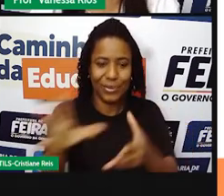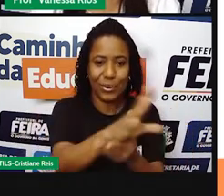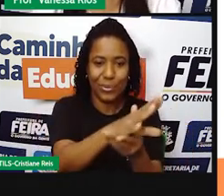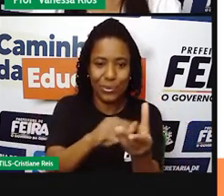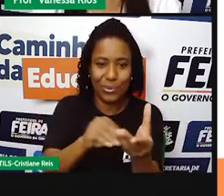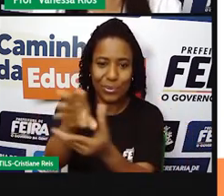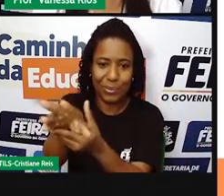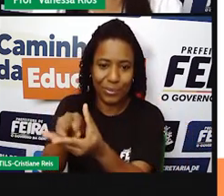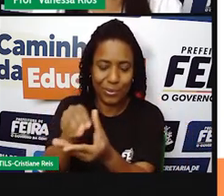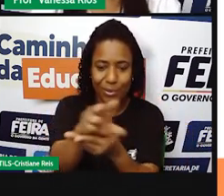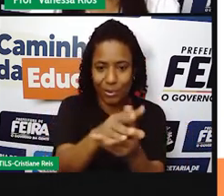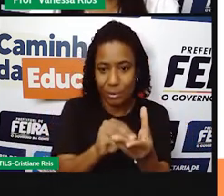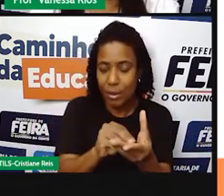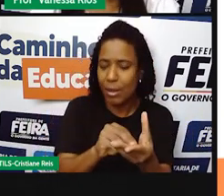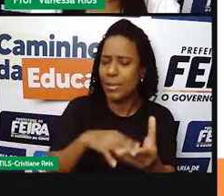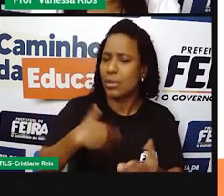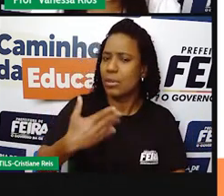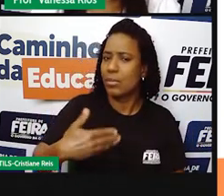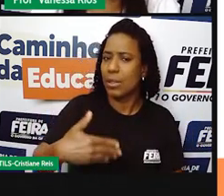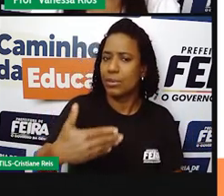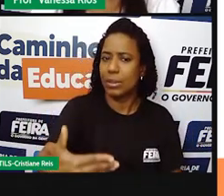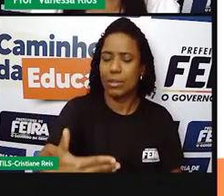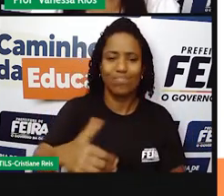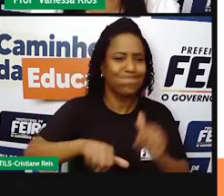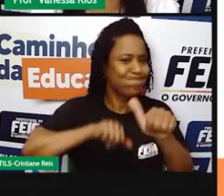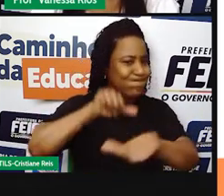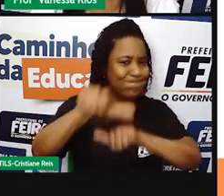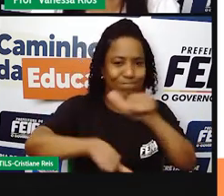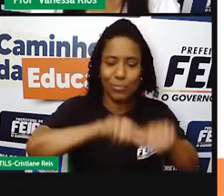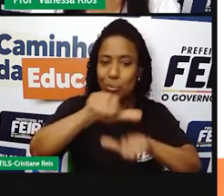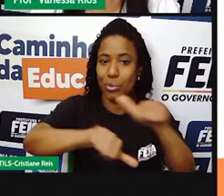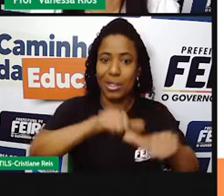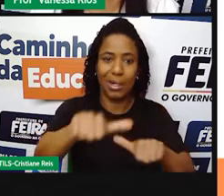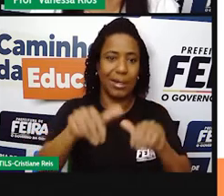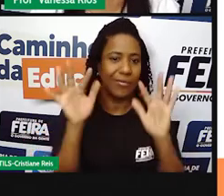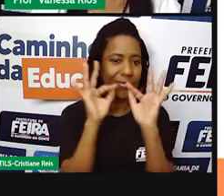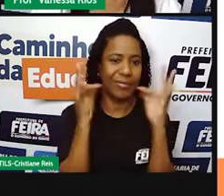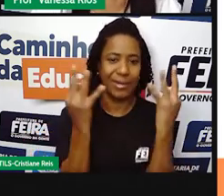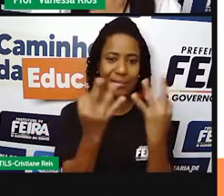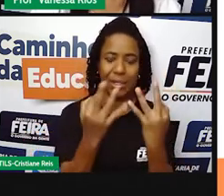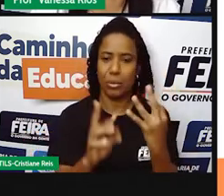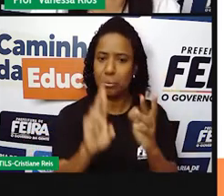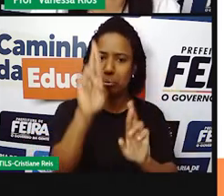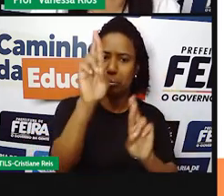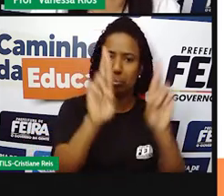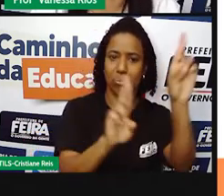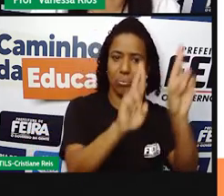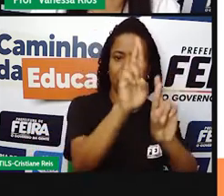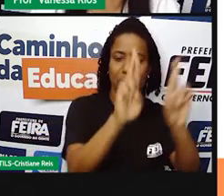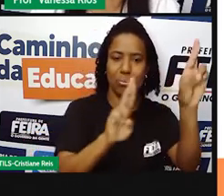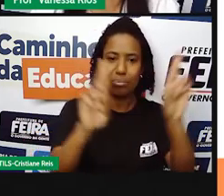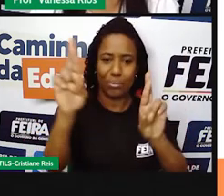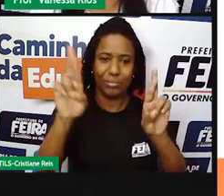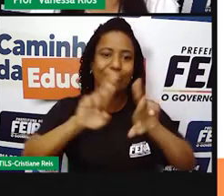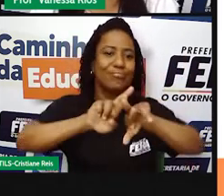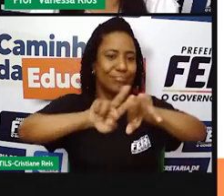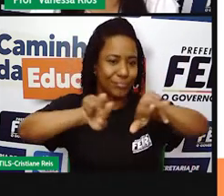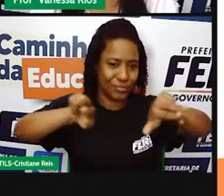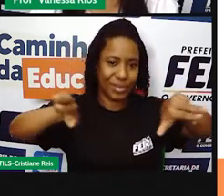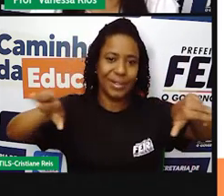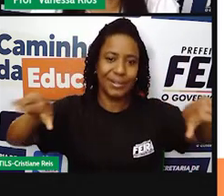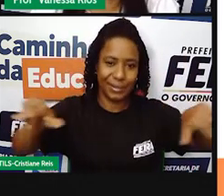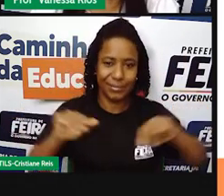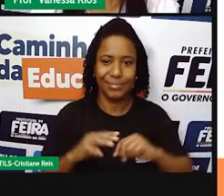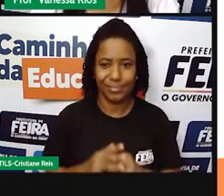Isso foi mudando, né? As características dessa formação, ela foi mudando com o passar do tempo. E recebendo também